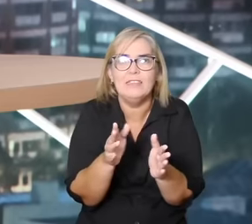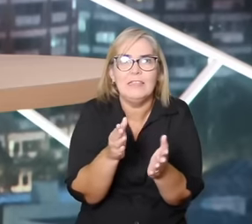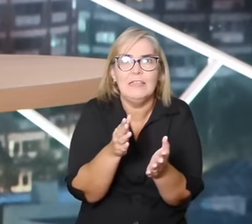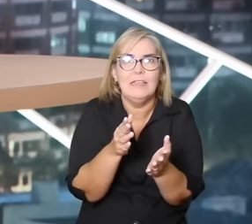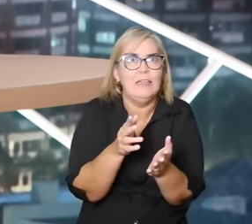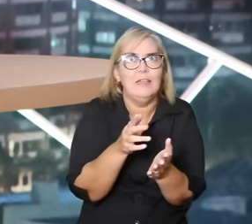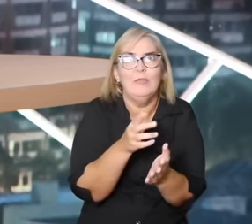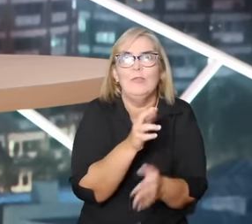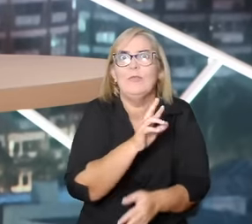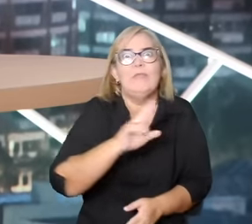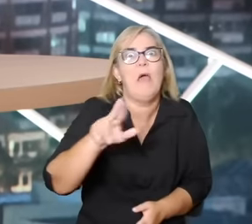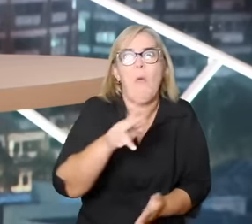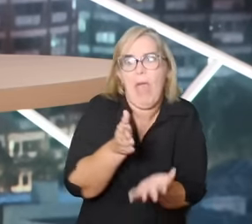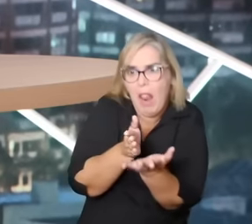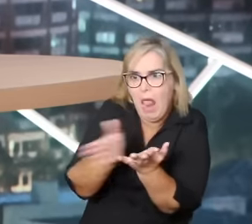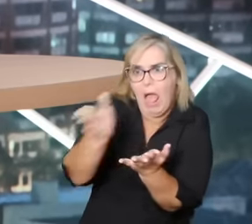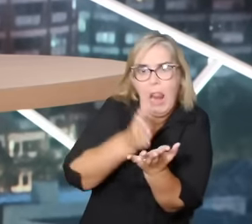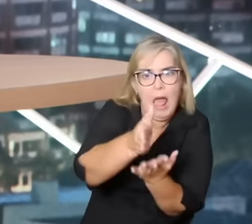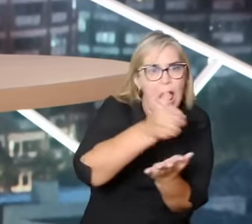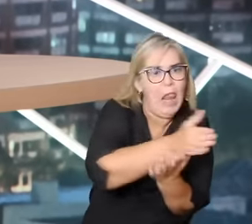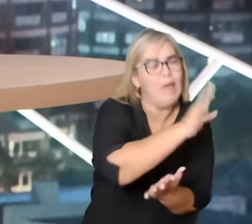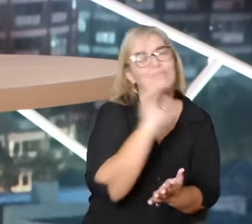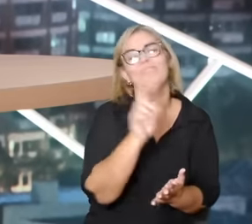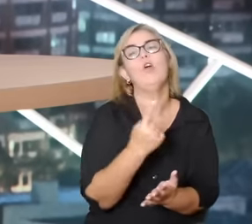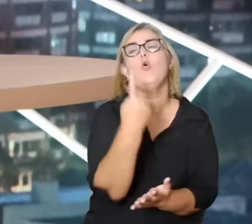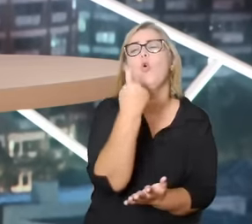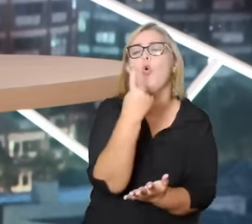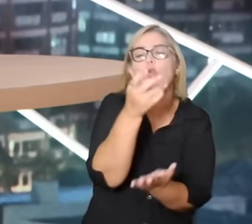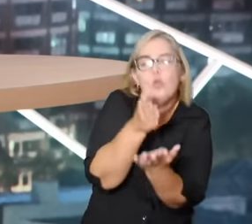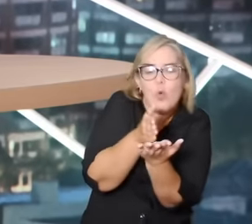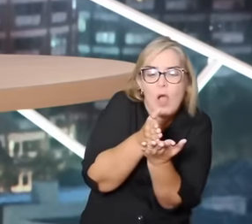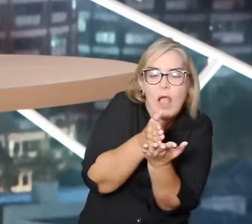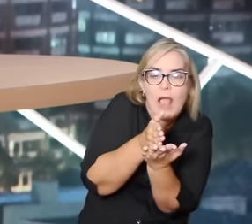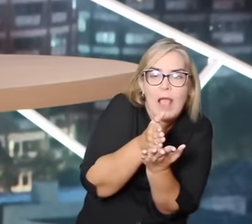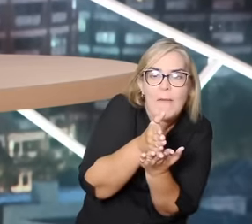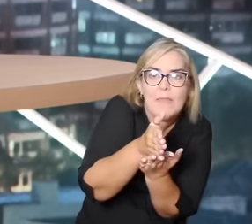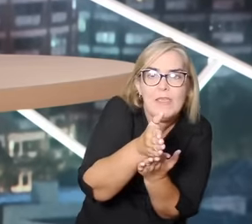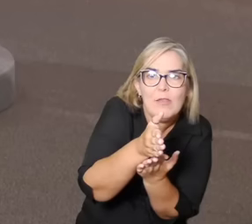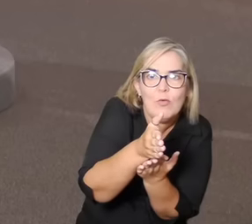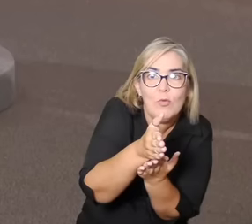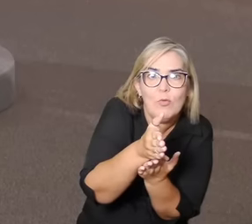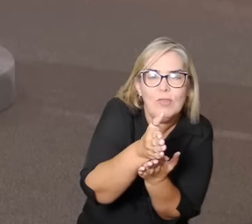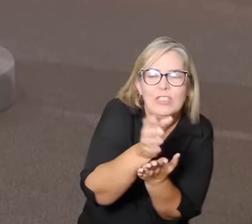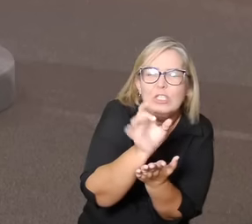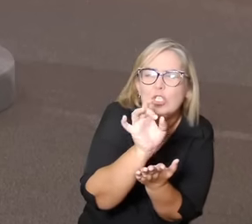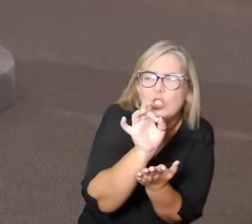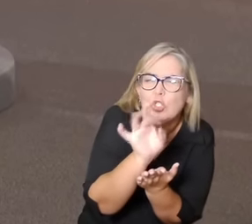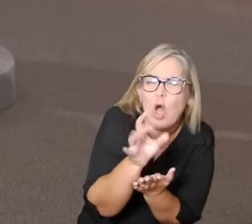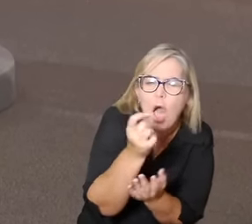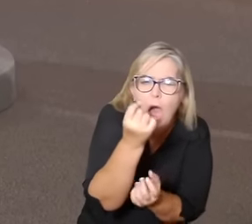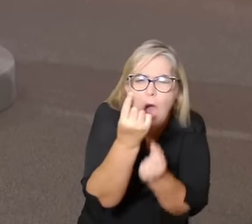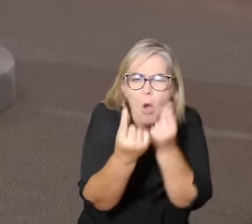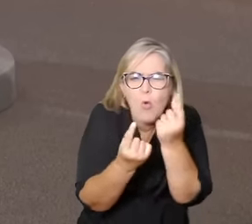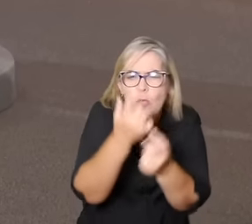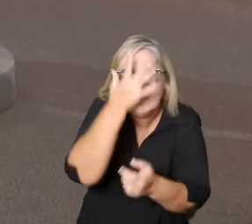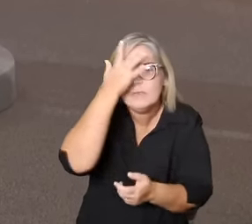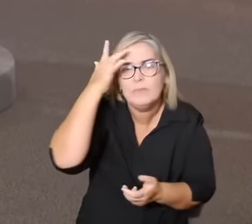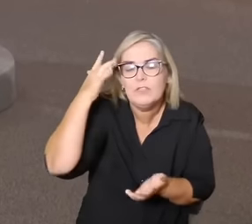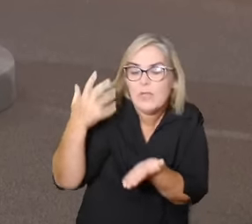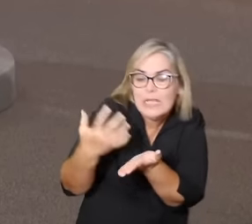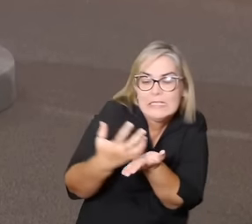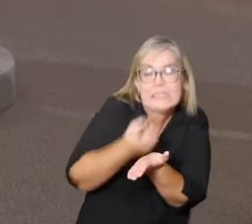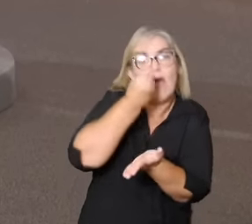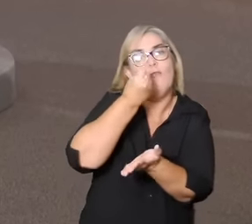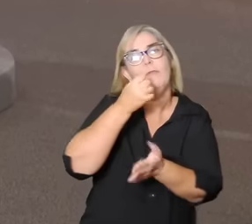dá para todo mundo ser salvo a salvação significa que alguns serão danados isso foi hipostaseado isso